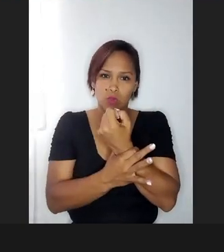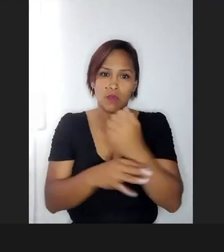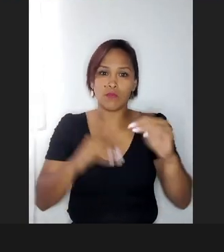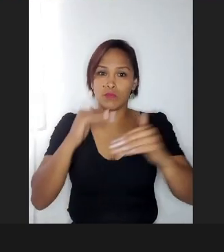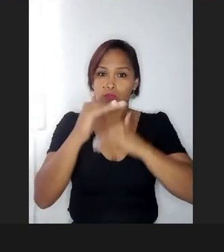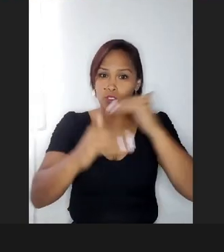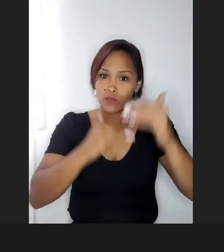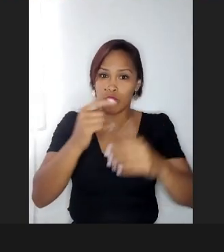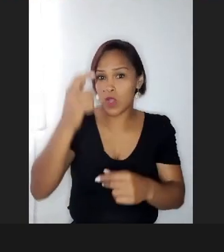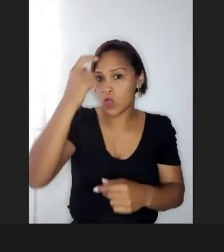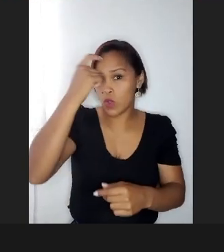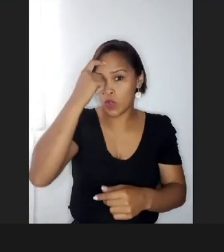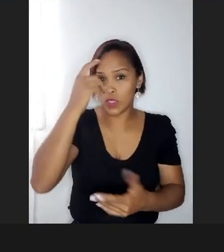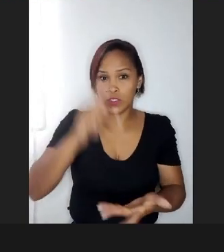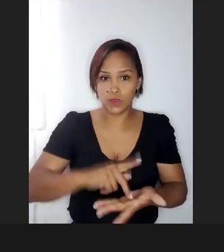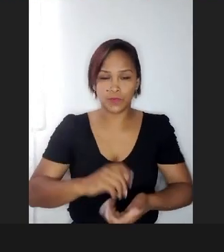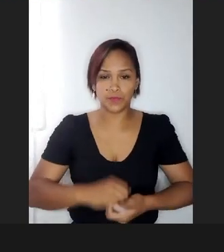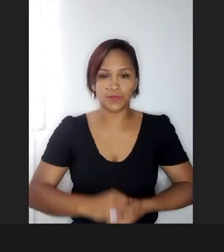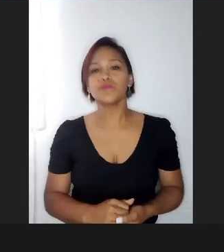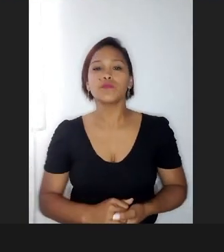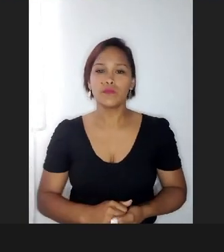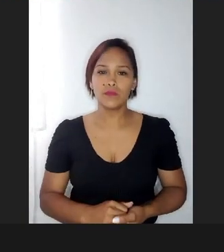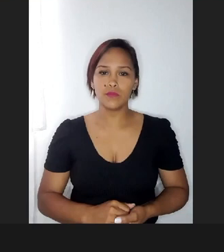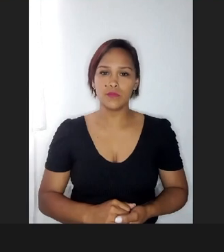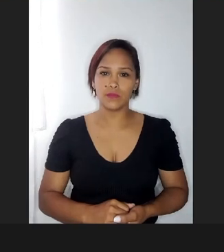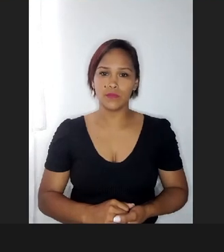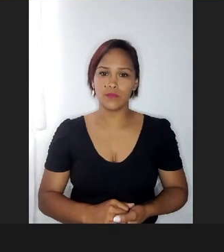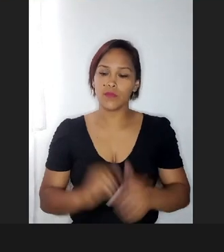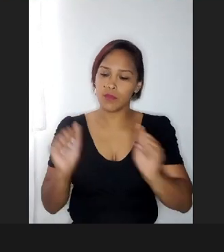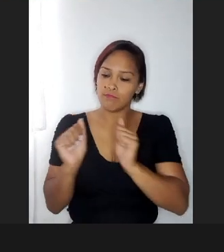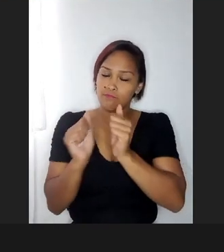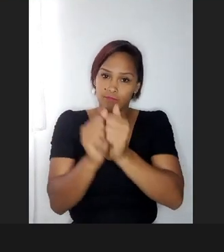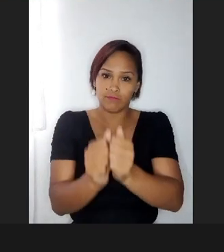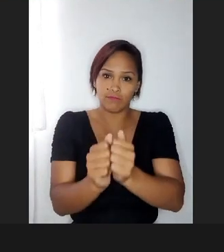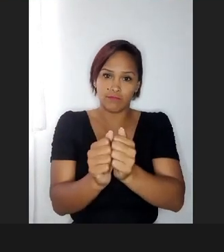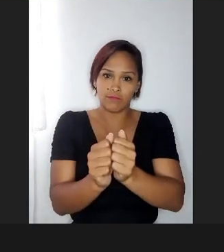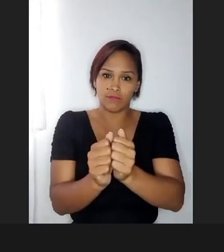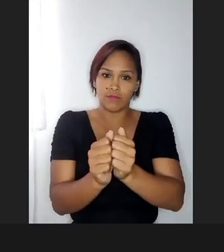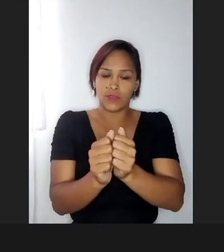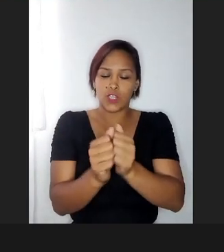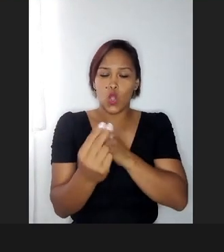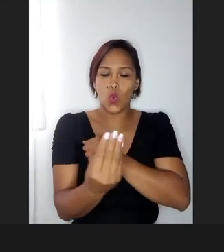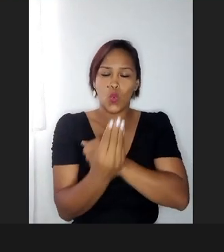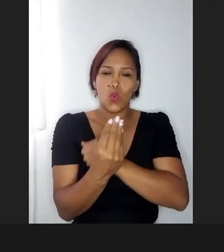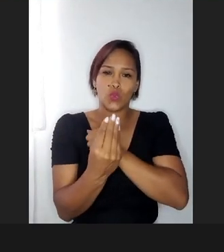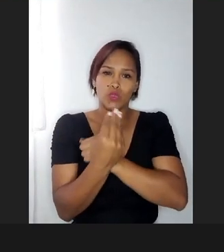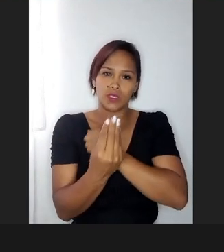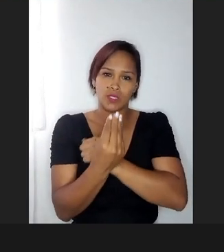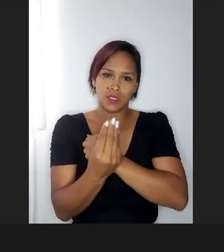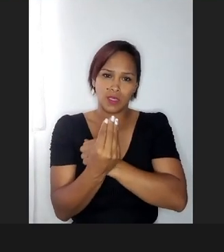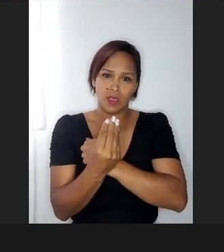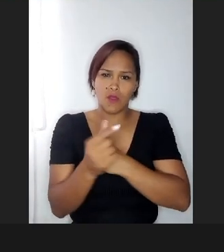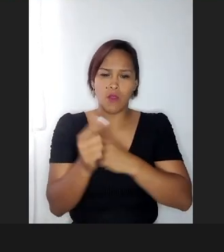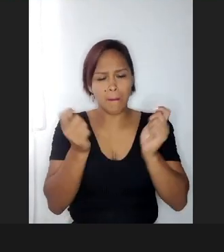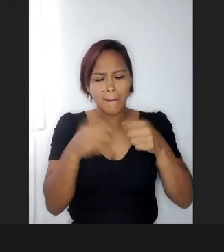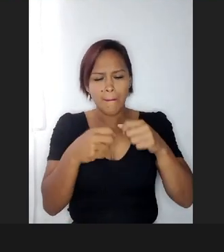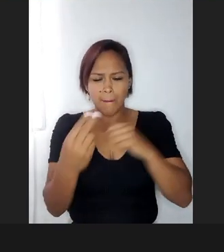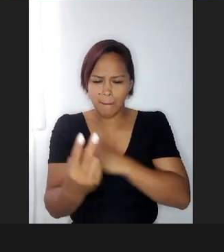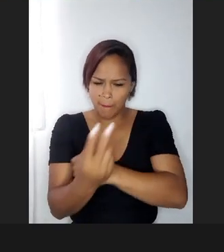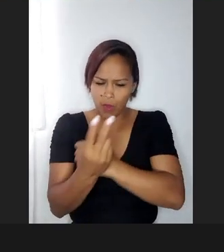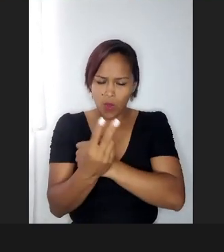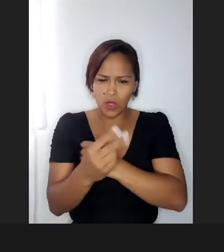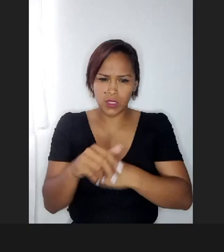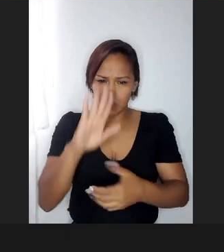cognitivo deles, é, a proximidade, a proteção, o quanto eles podem contar conosco,